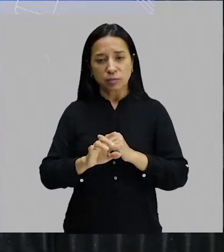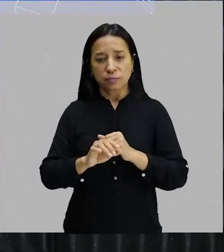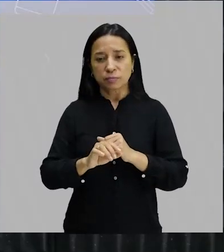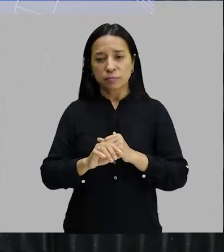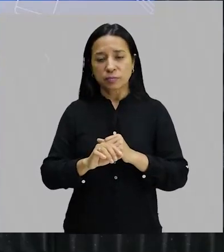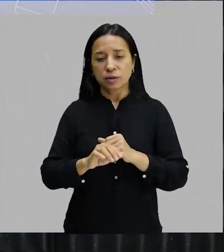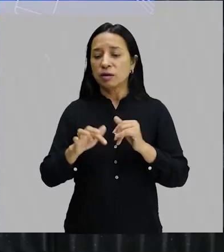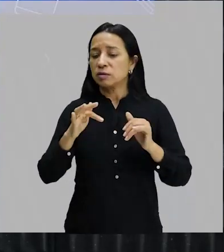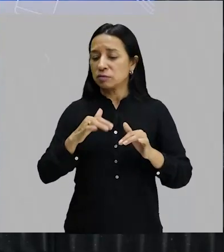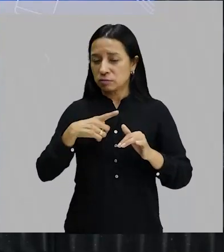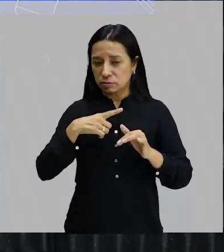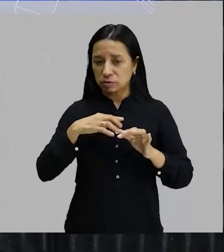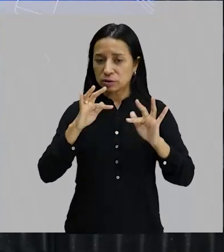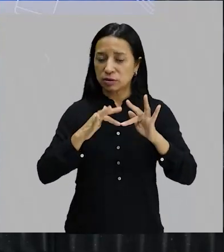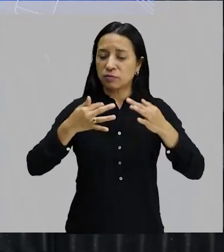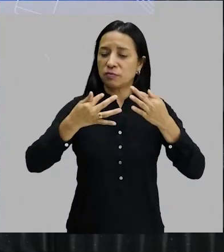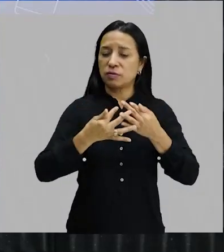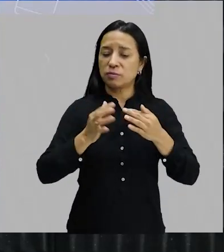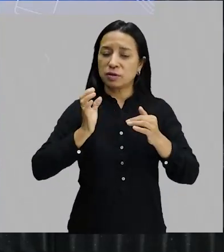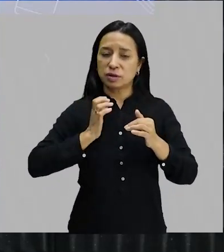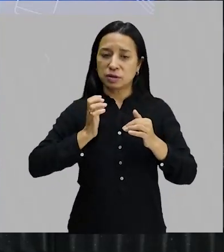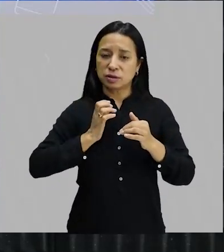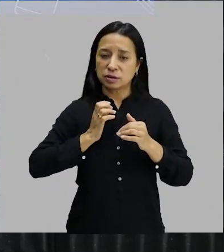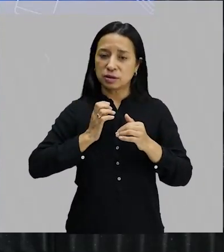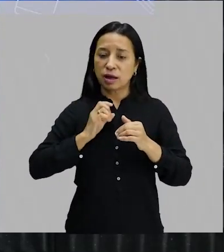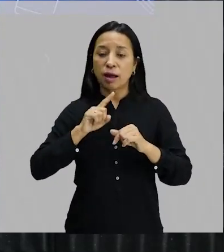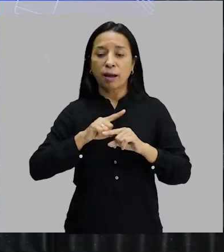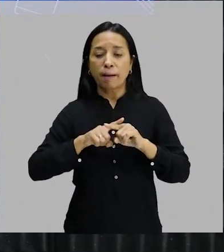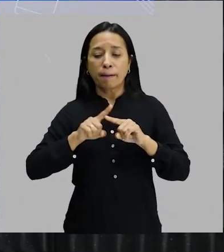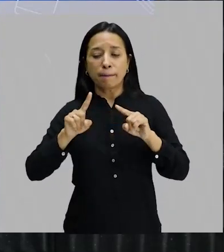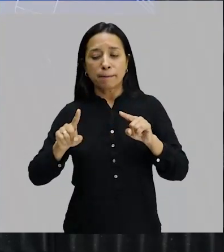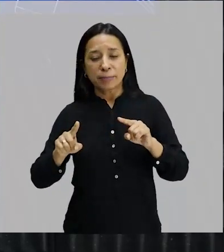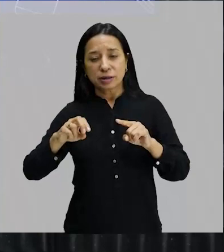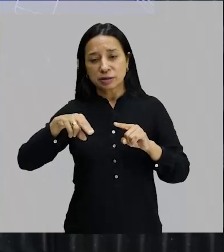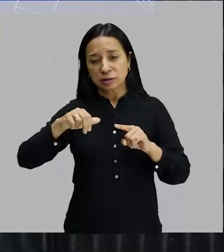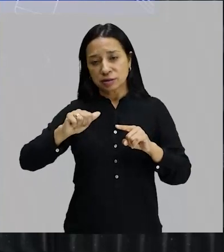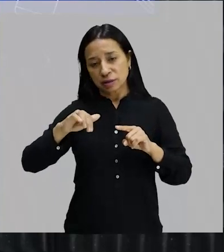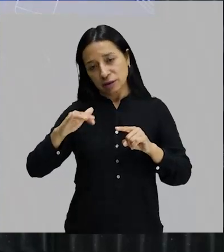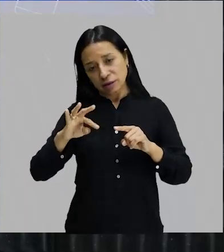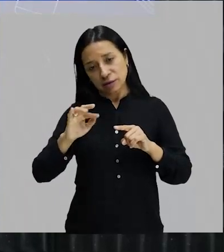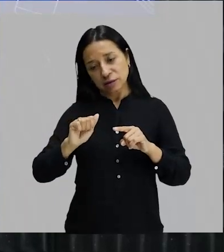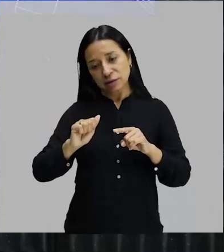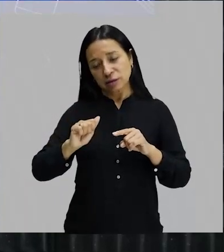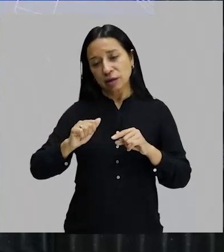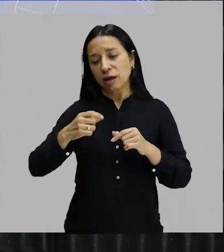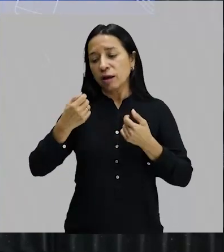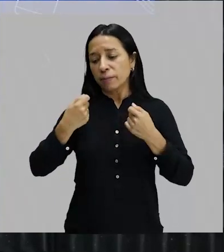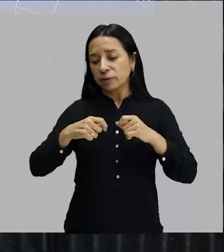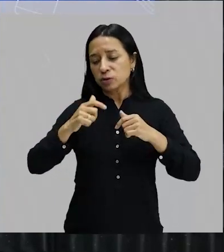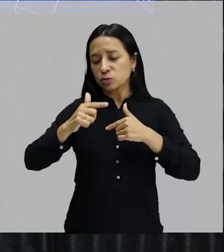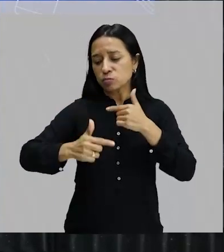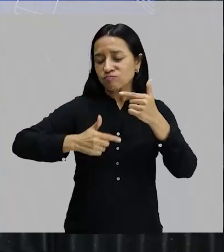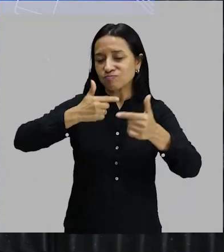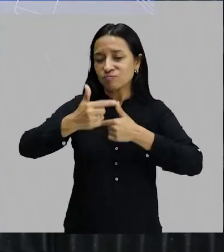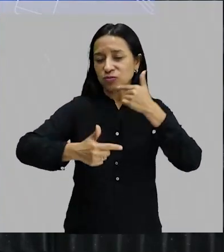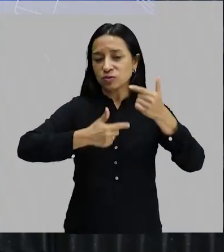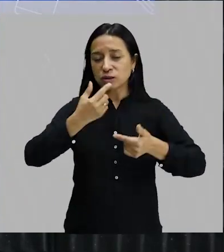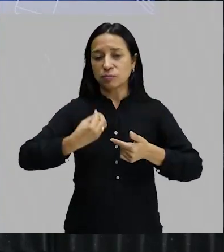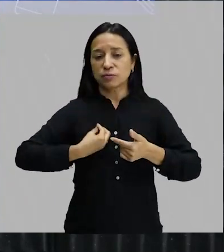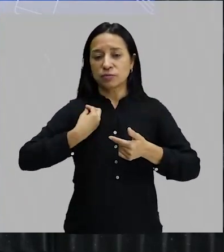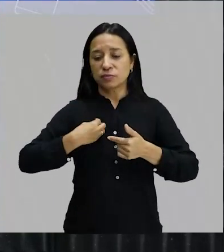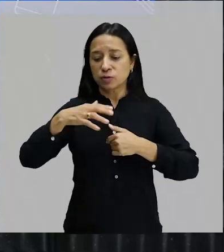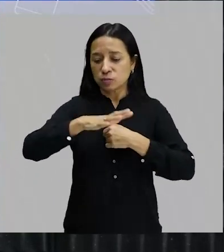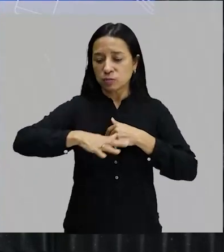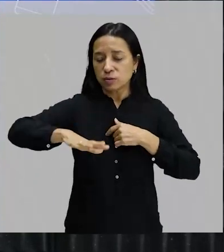de uma família rica. Já a pobre Anitta, estou sendo mais parcial. Teve que lutar muito para sobreviver nessa situação, num ambiente